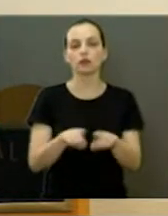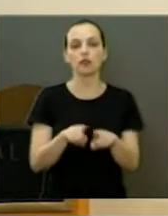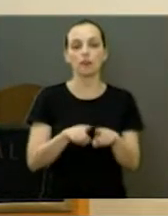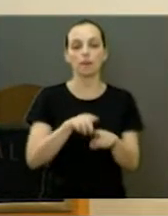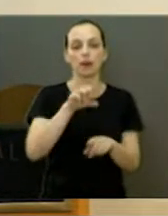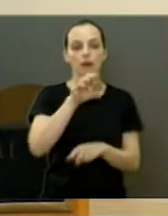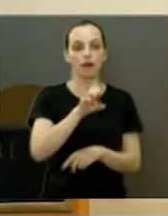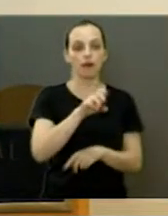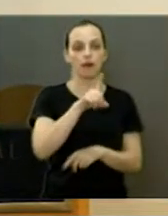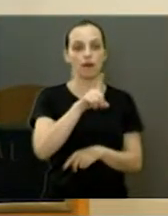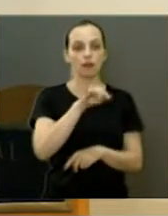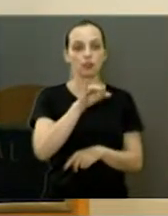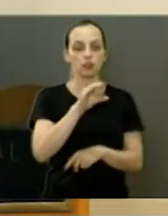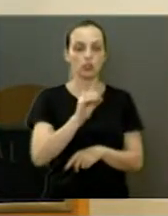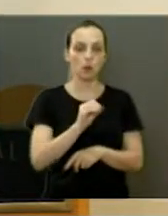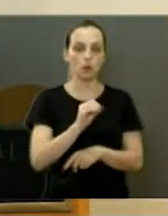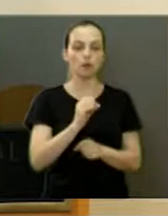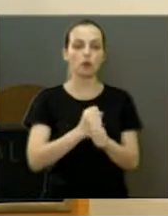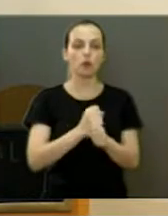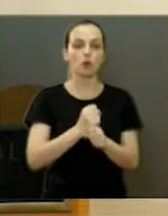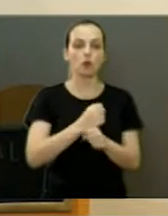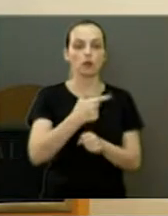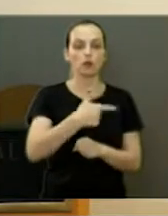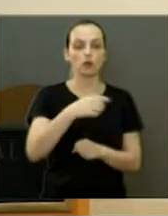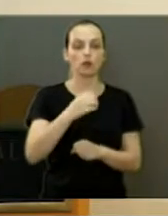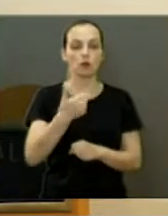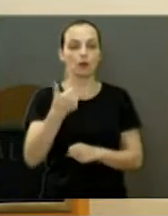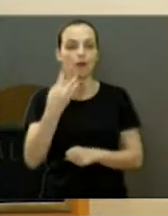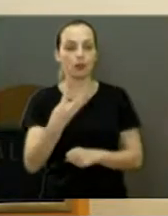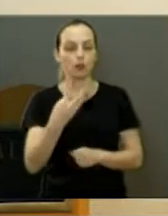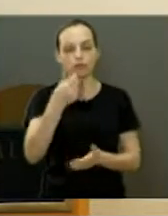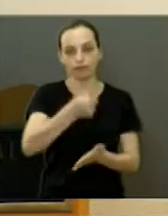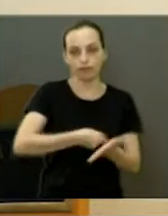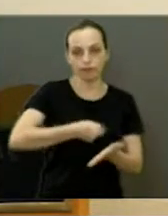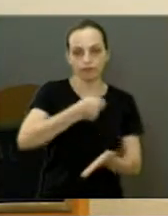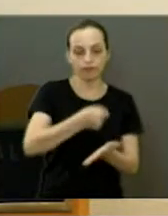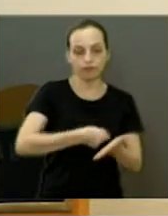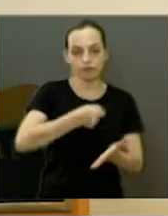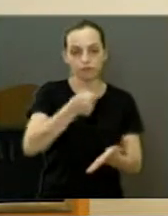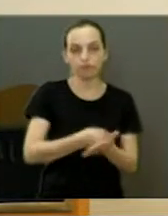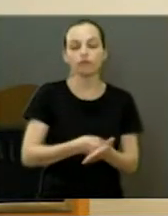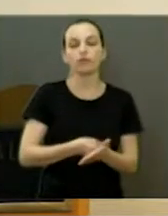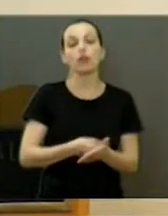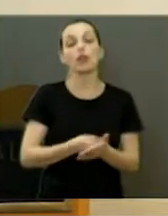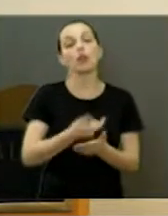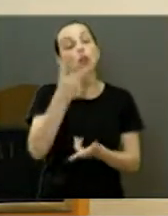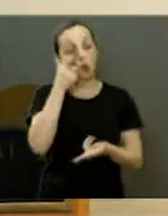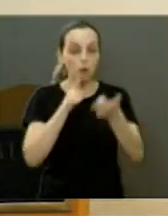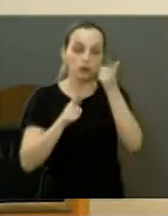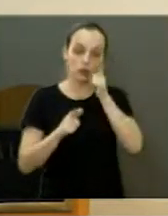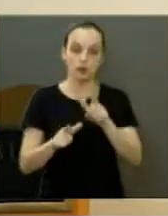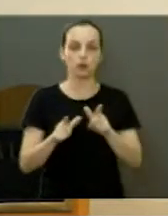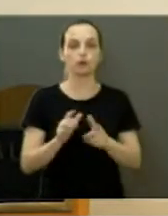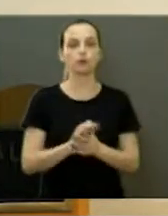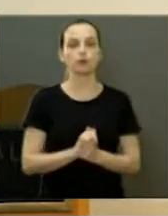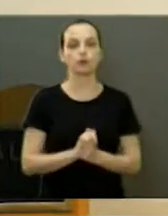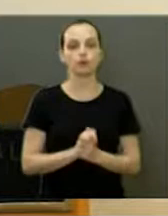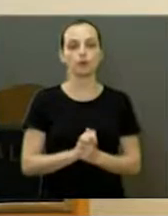Edio, que desde 2014 tem labutado, lutado e graças a Deus saiu. Eu esqueci,